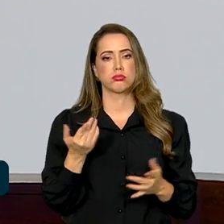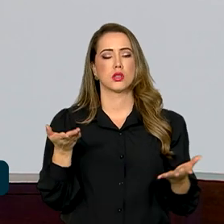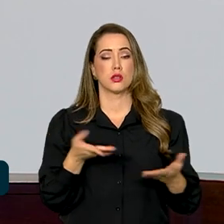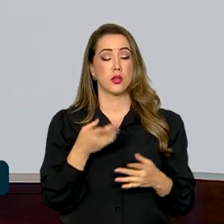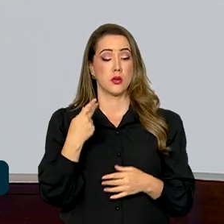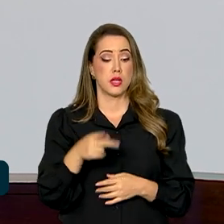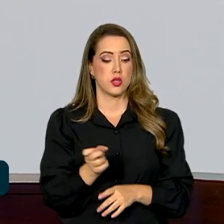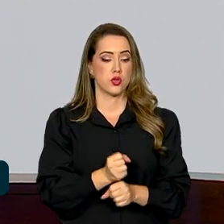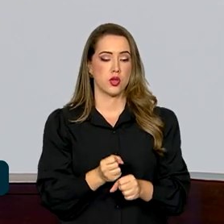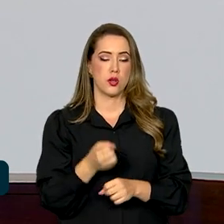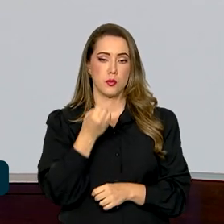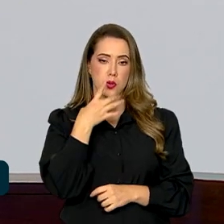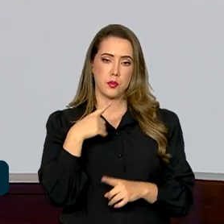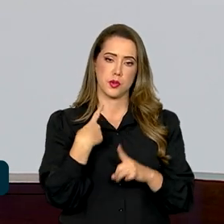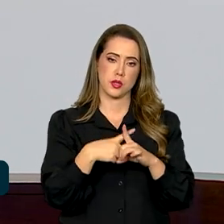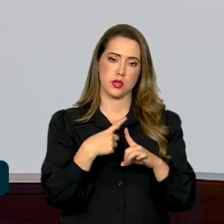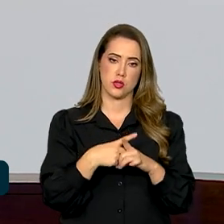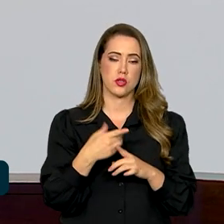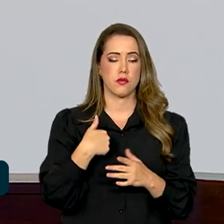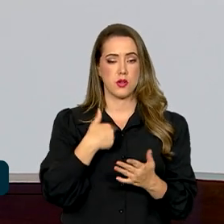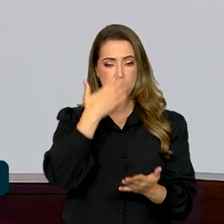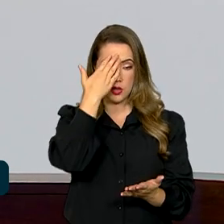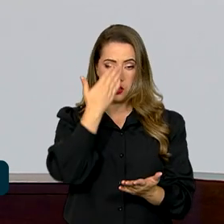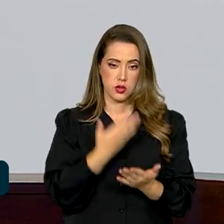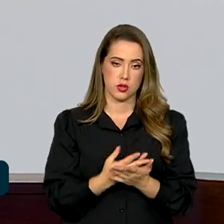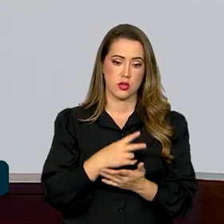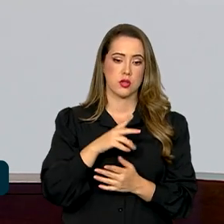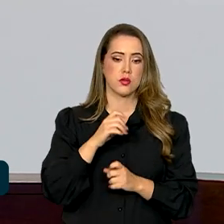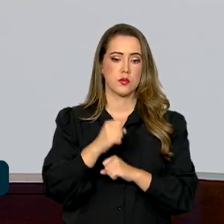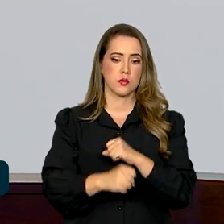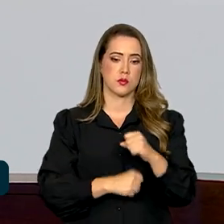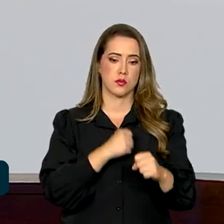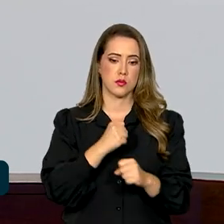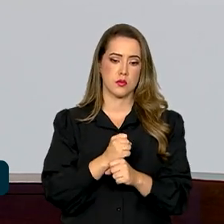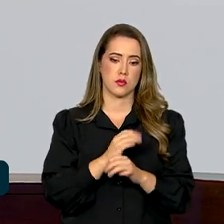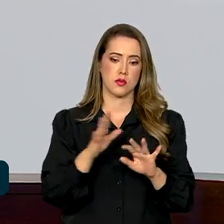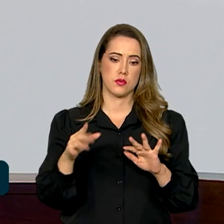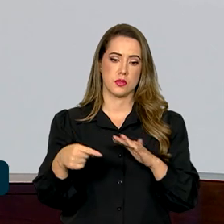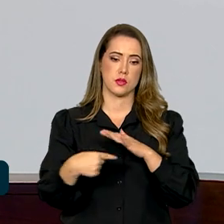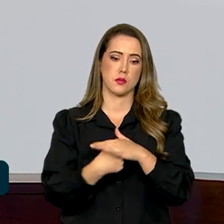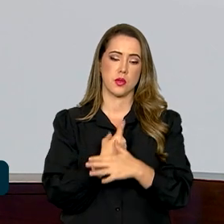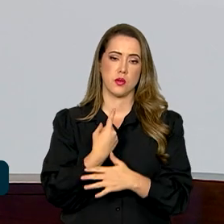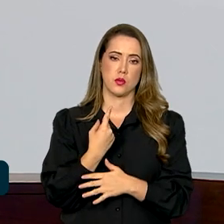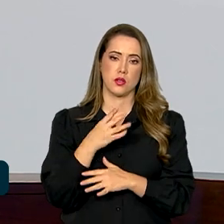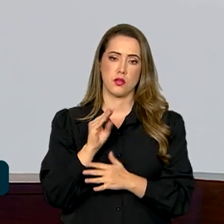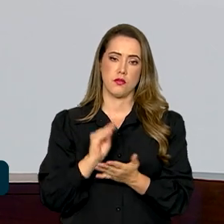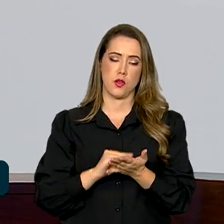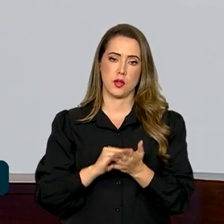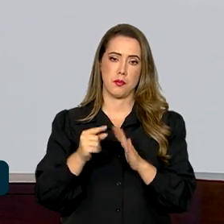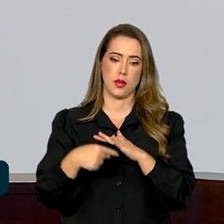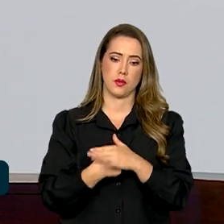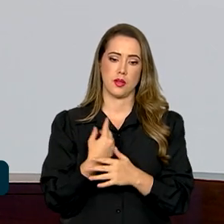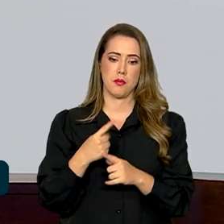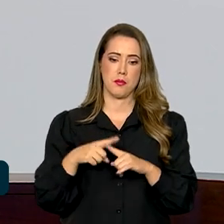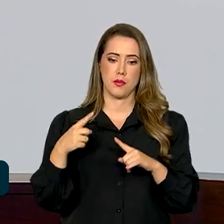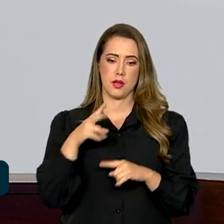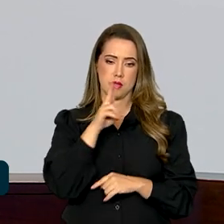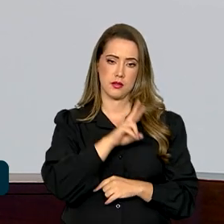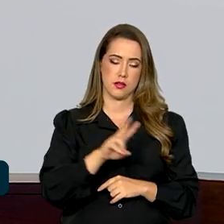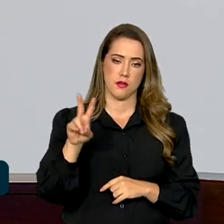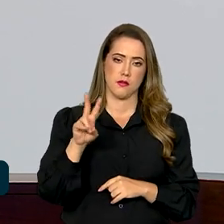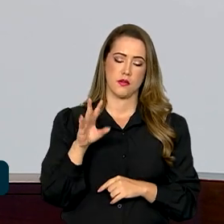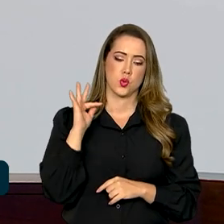o ano que vem, vocês não estão perguntando o ano que vem, mas eu enxergo que